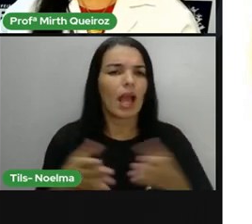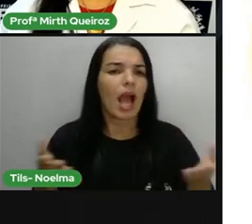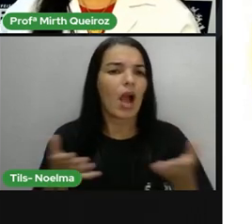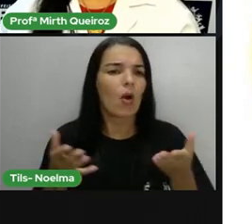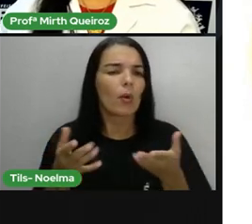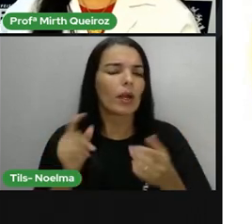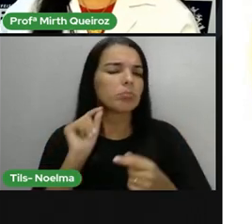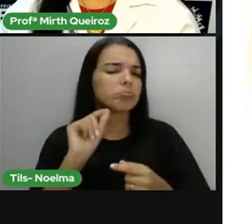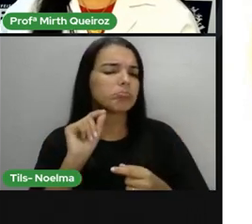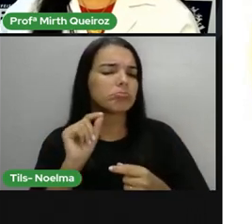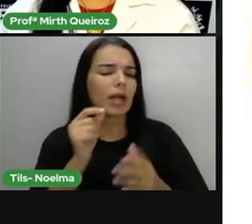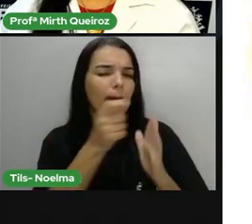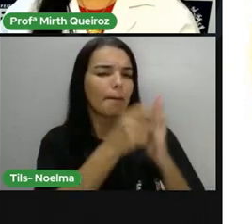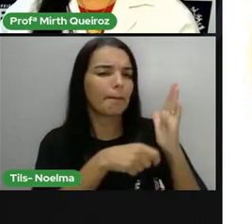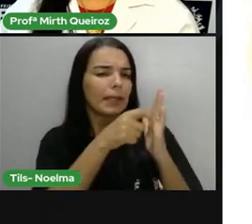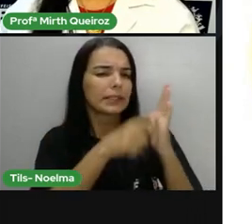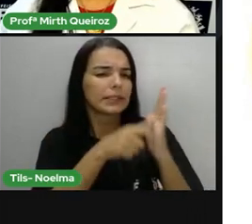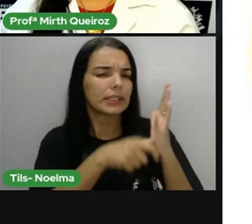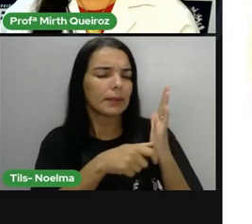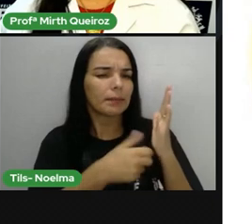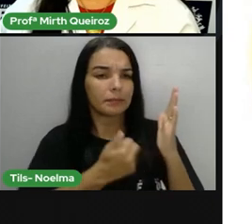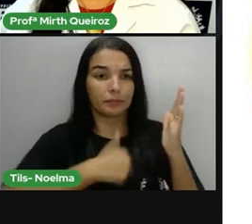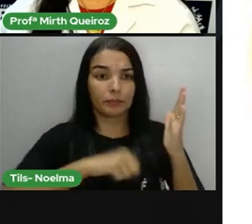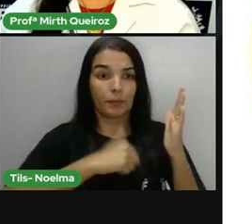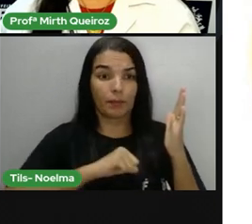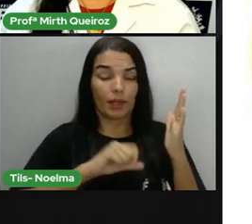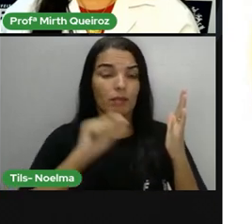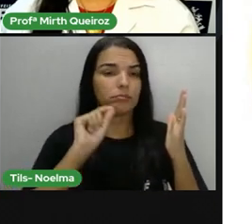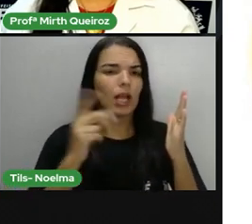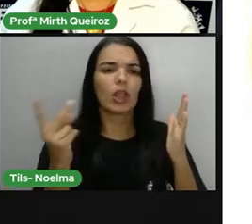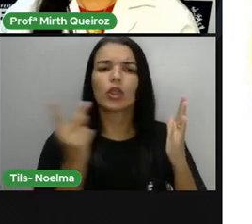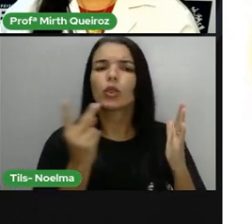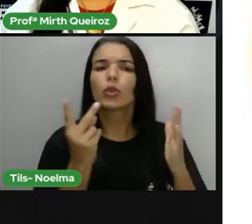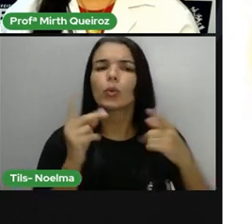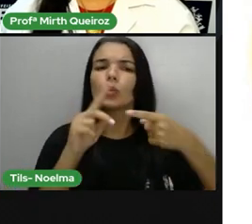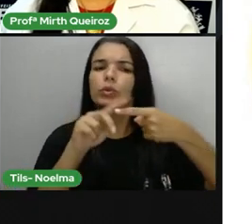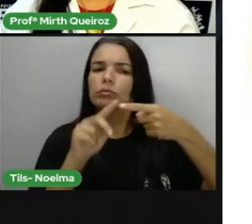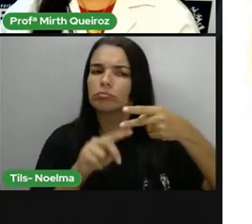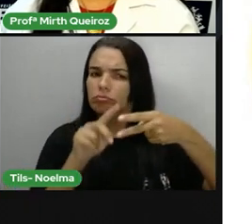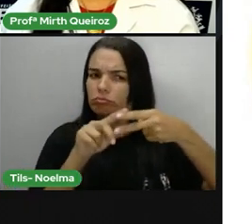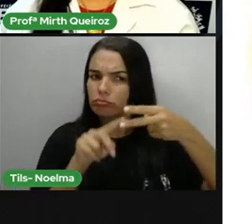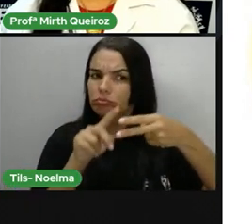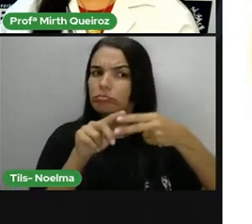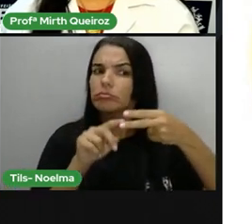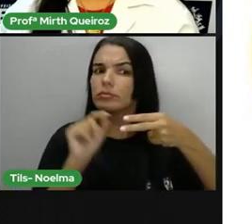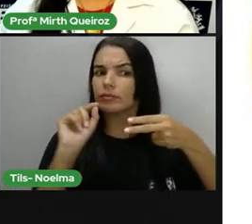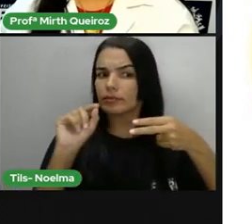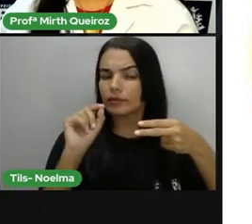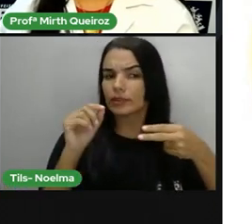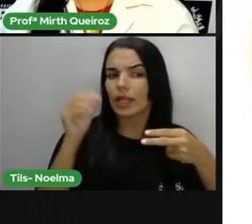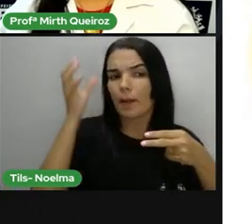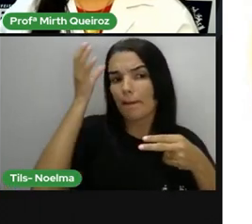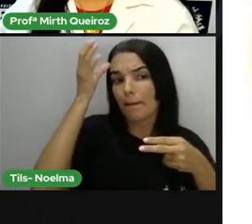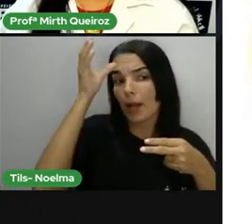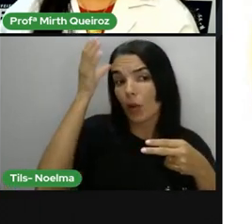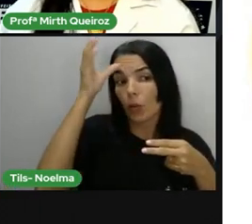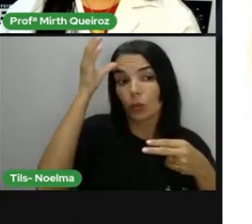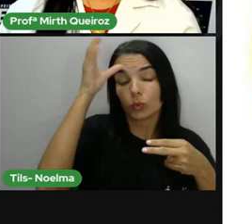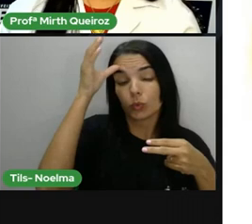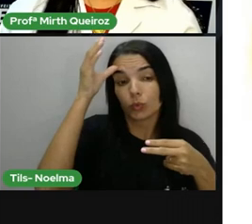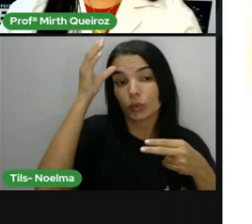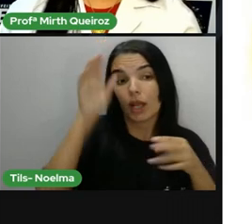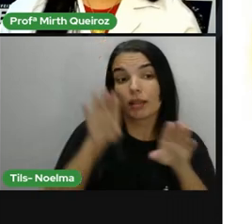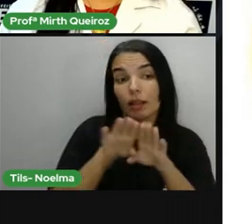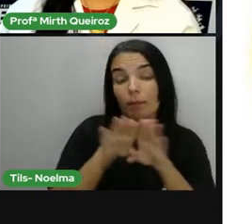material e patrimônio imaterial, eles são dois tipos de patrimônio que expressam a cultura e características de um